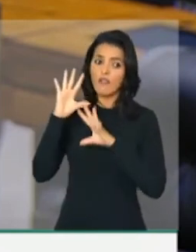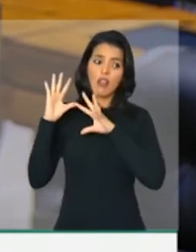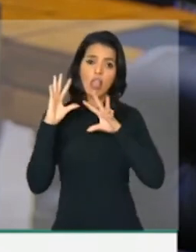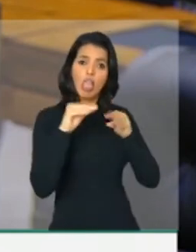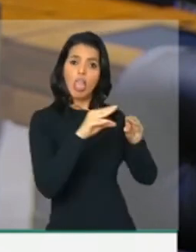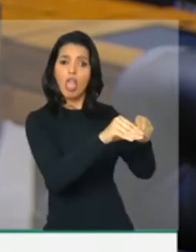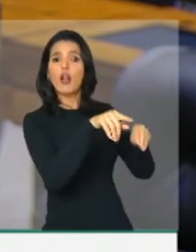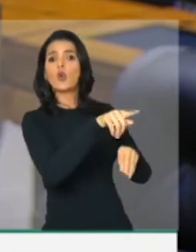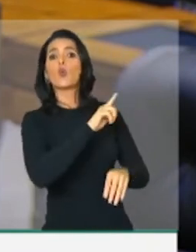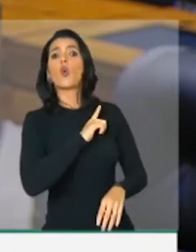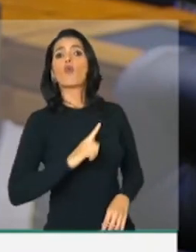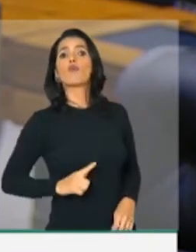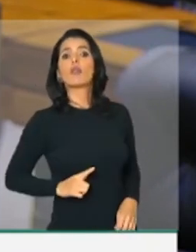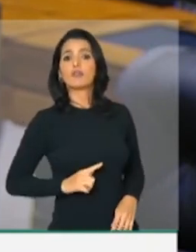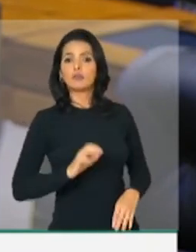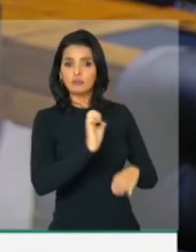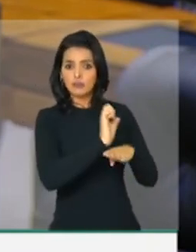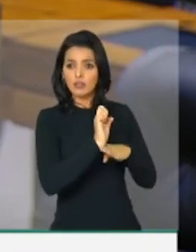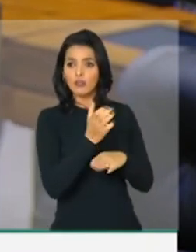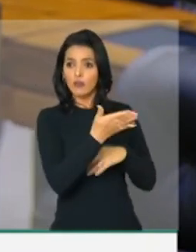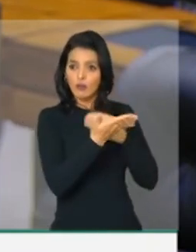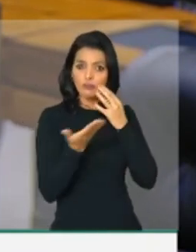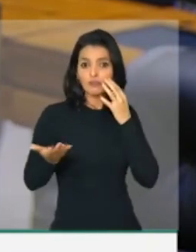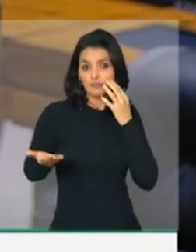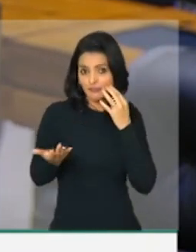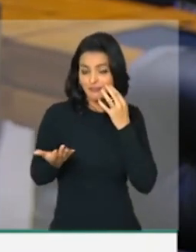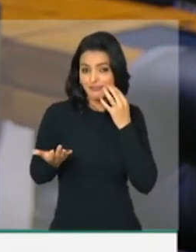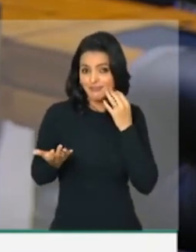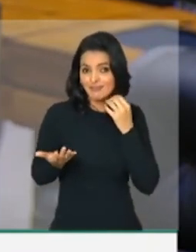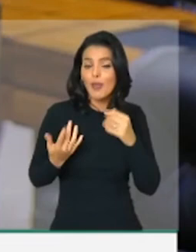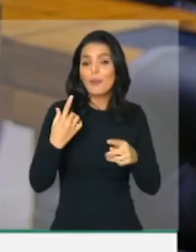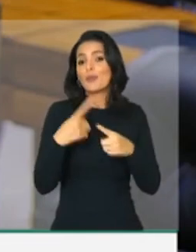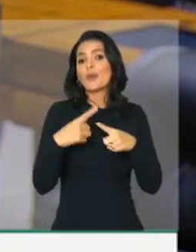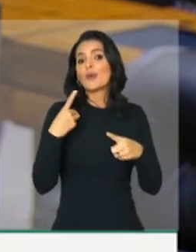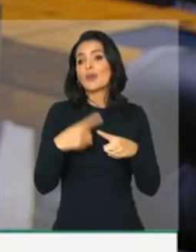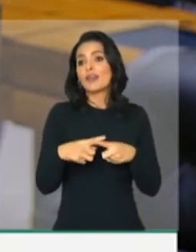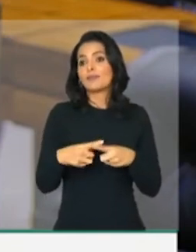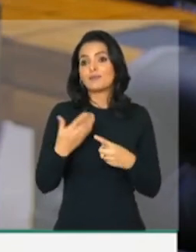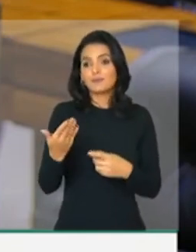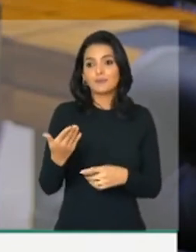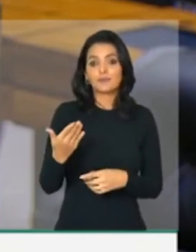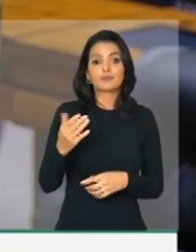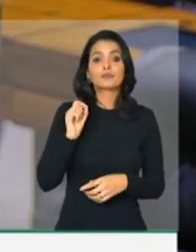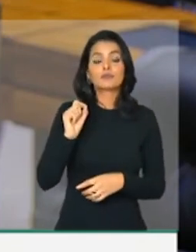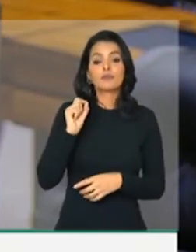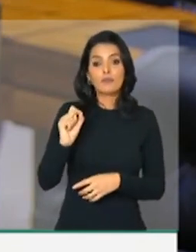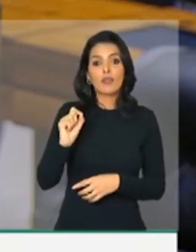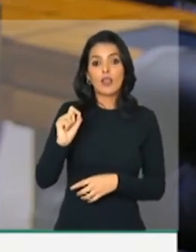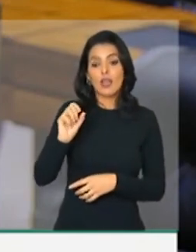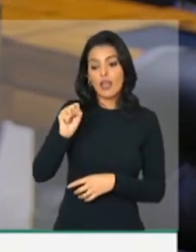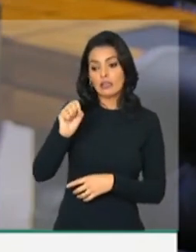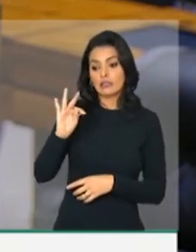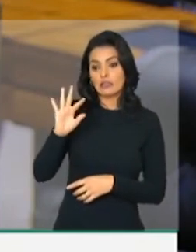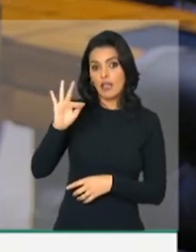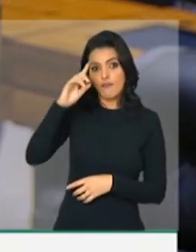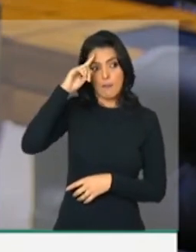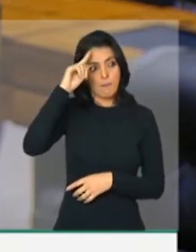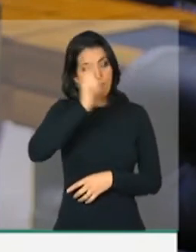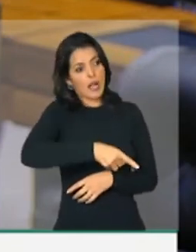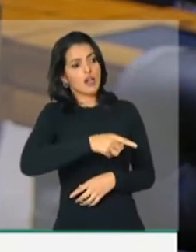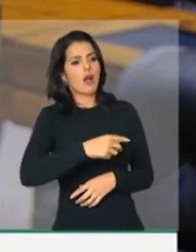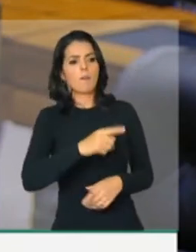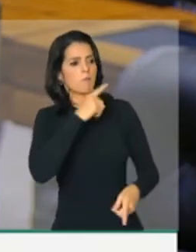cometeu contra o Estado. porque, ao passo que ele determinou que não poderia ter